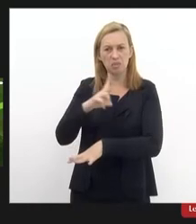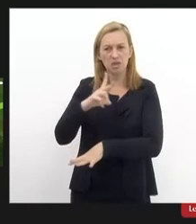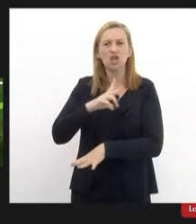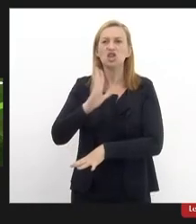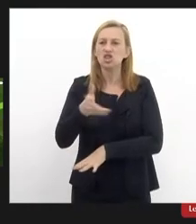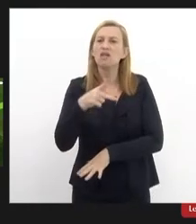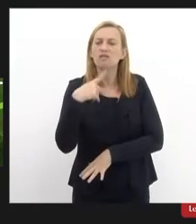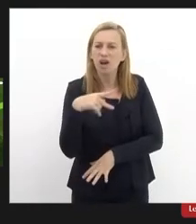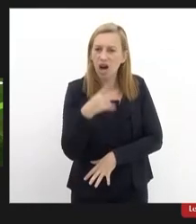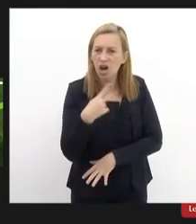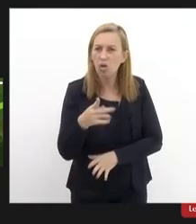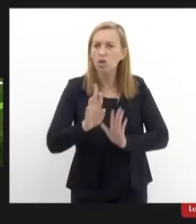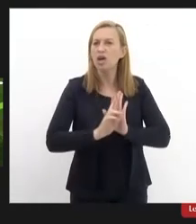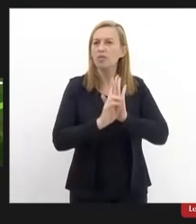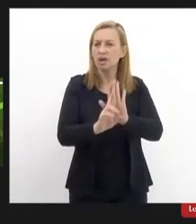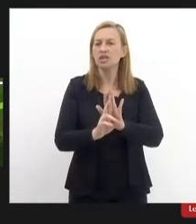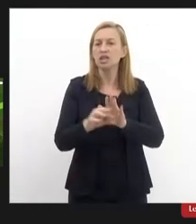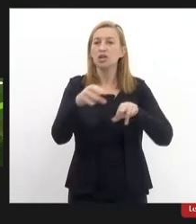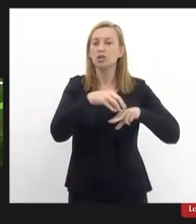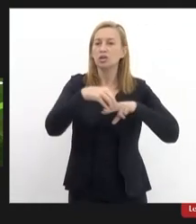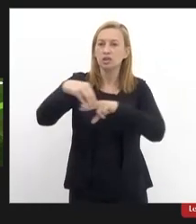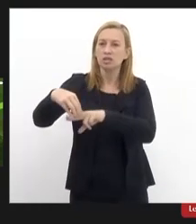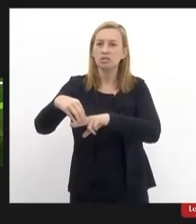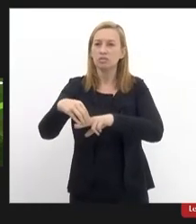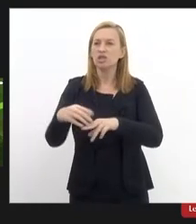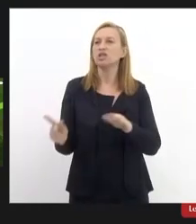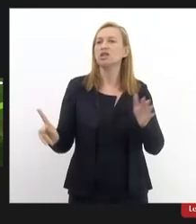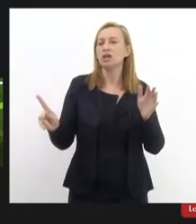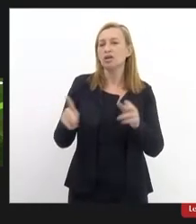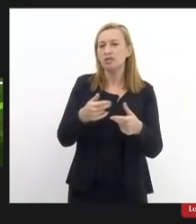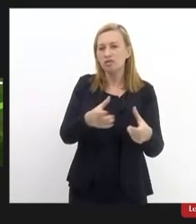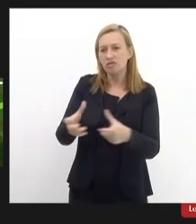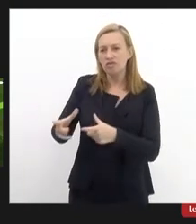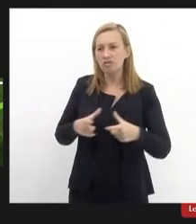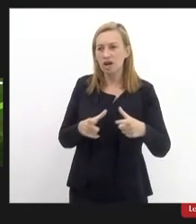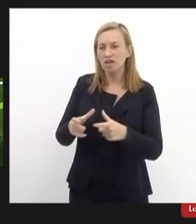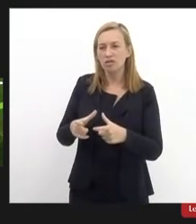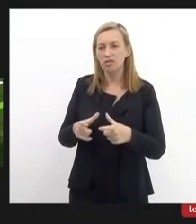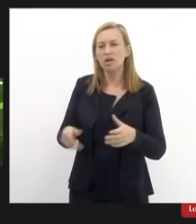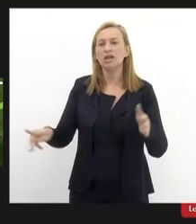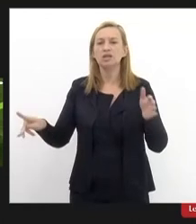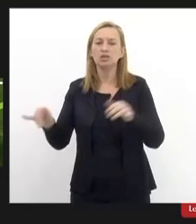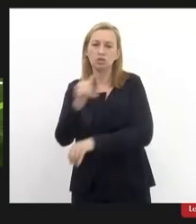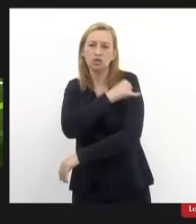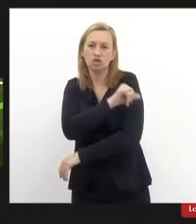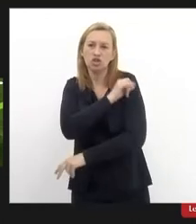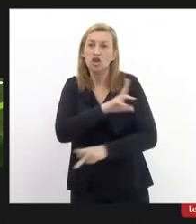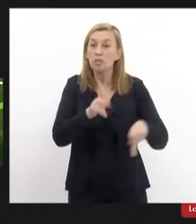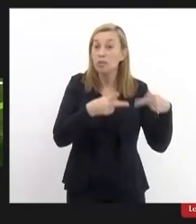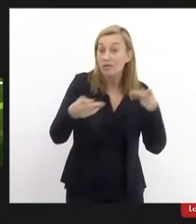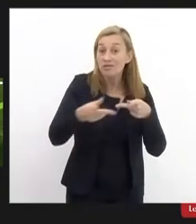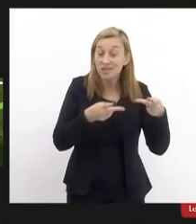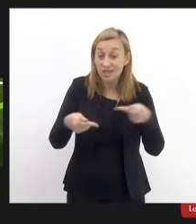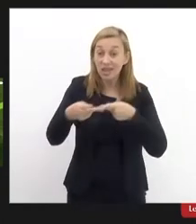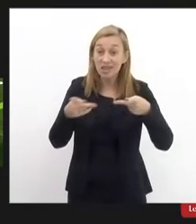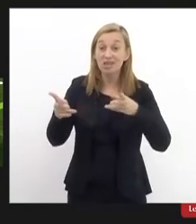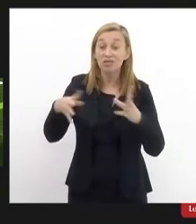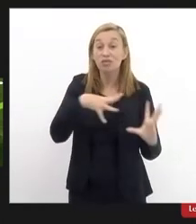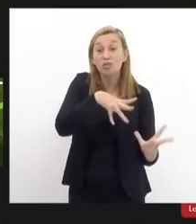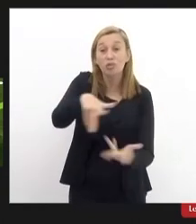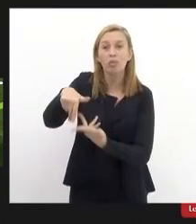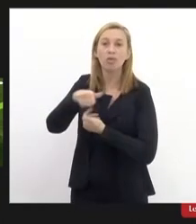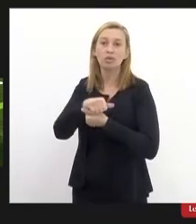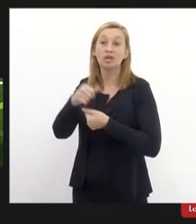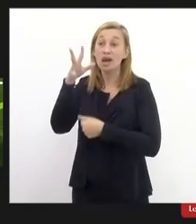falou sobre o que representa o ponte de Santa Tereza para o bairro para Rio de Janeiro para a visitação de viventes pelo mundo que